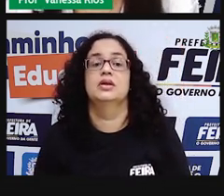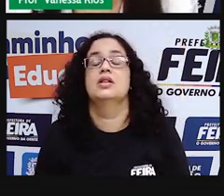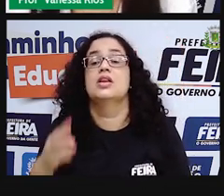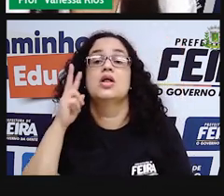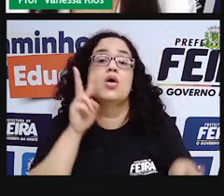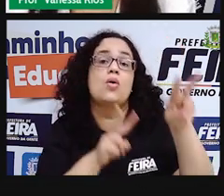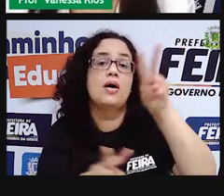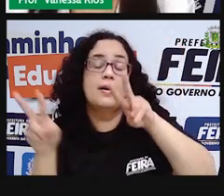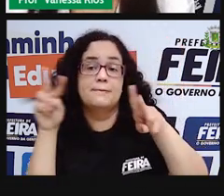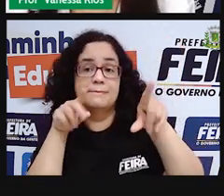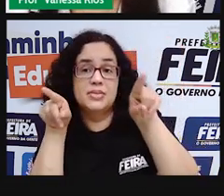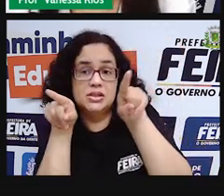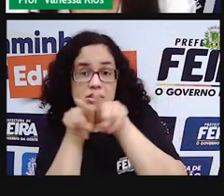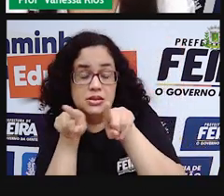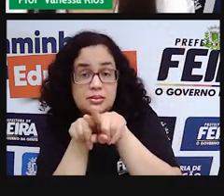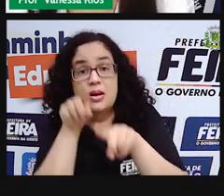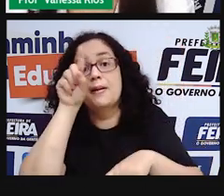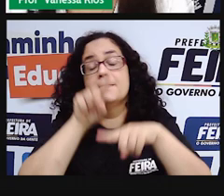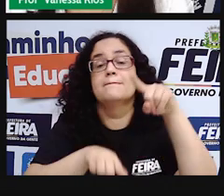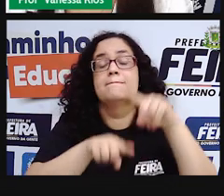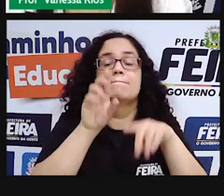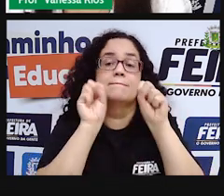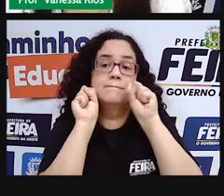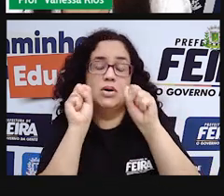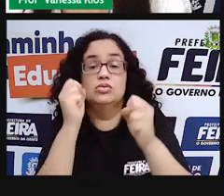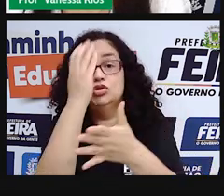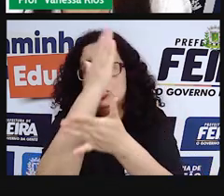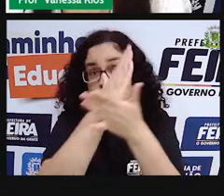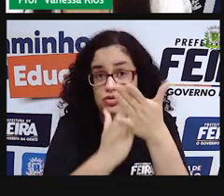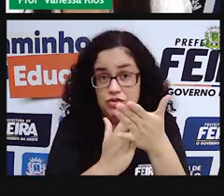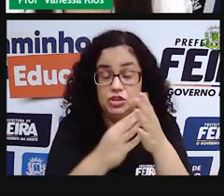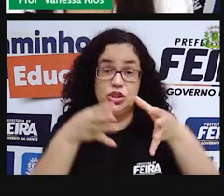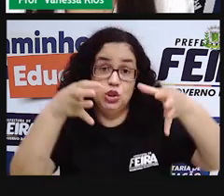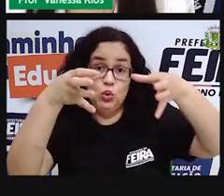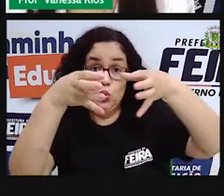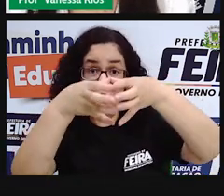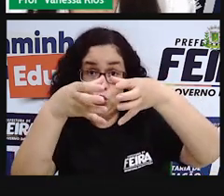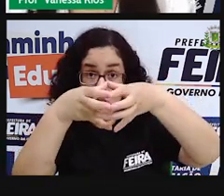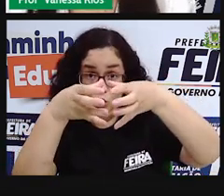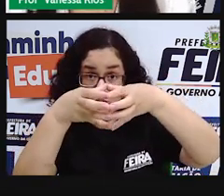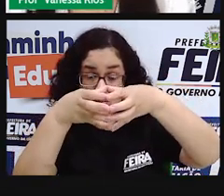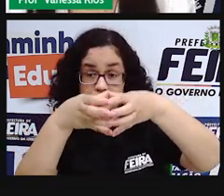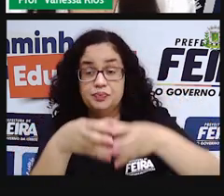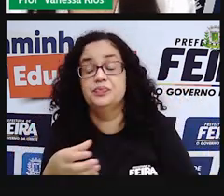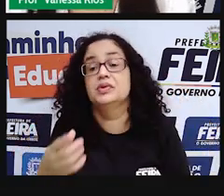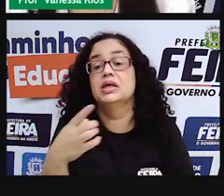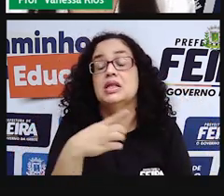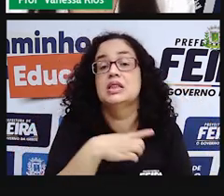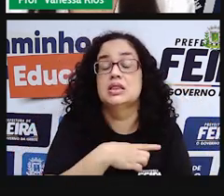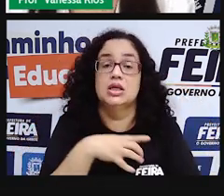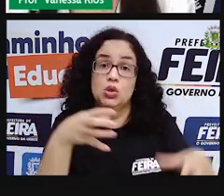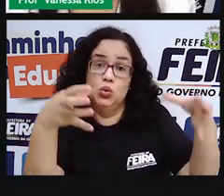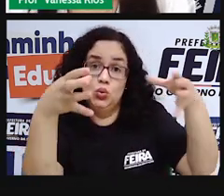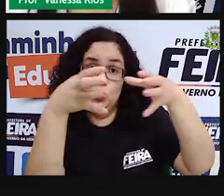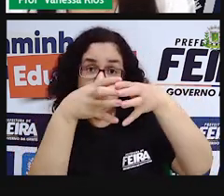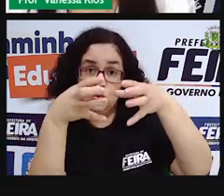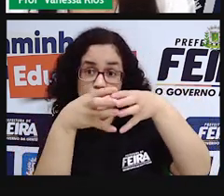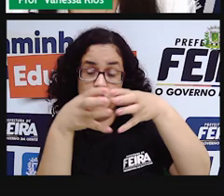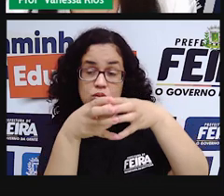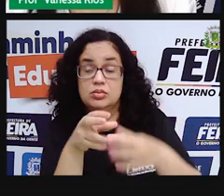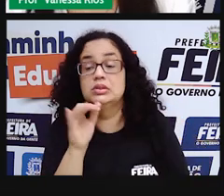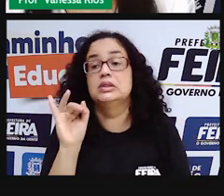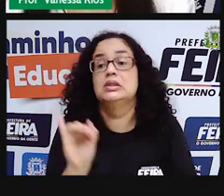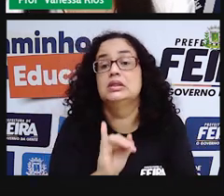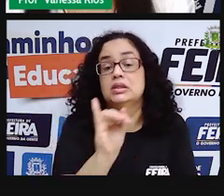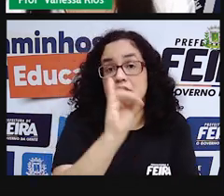Observamos que os materiais também podem ser divididos em grupos e temos aí alguns grupos principais, né, que